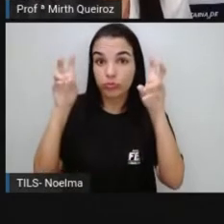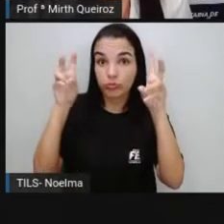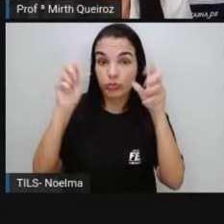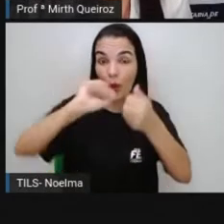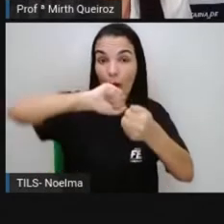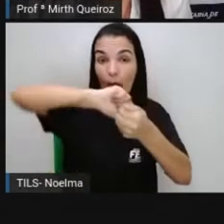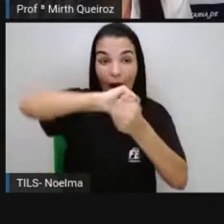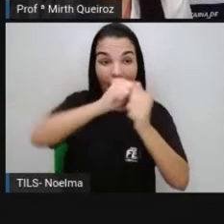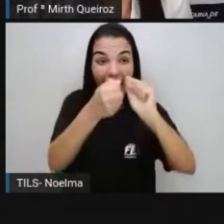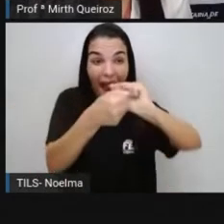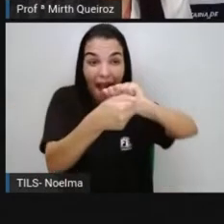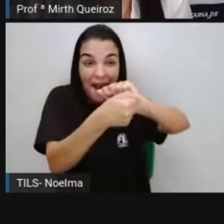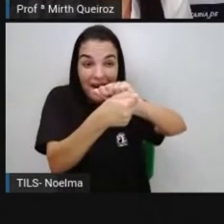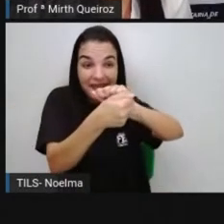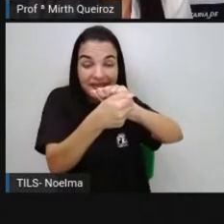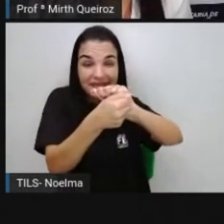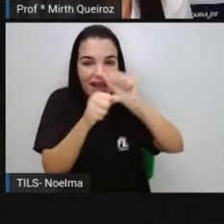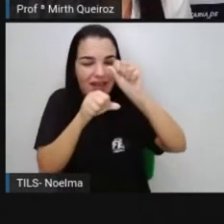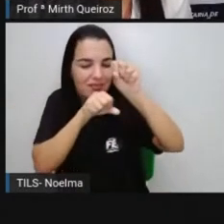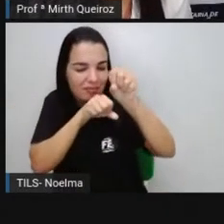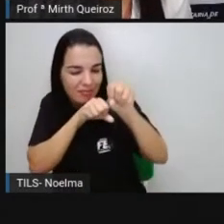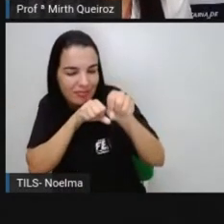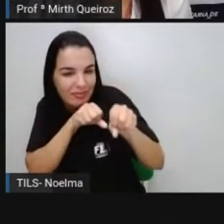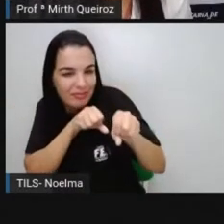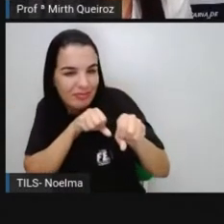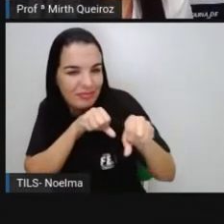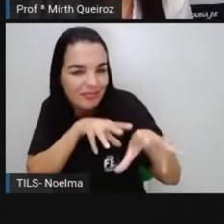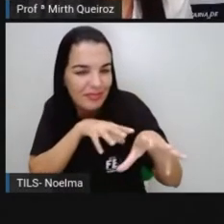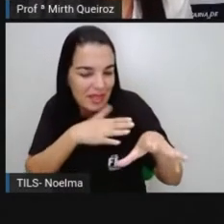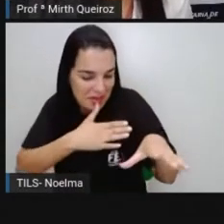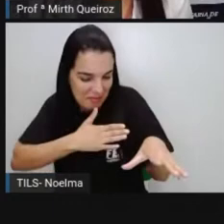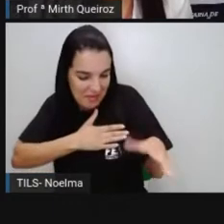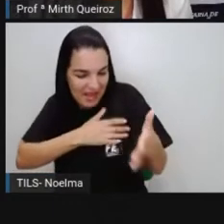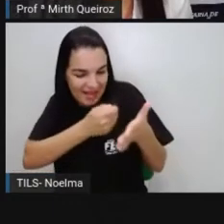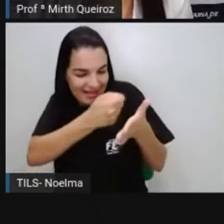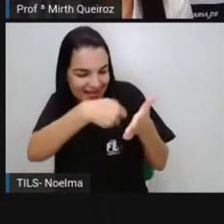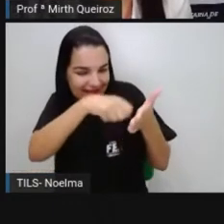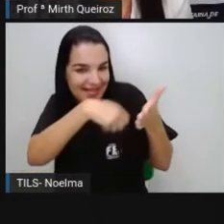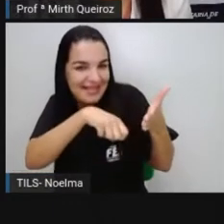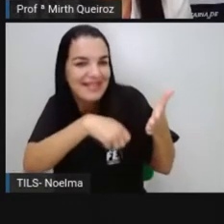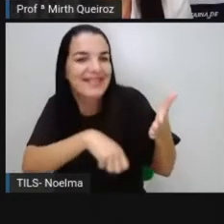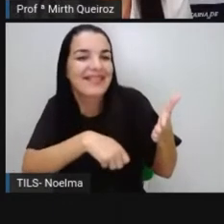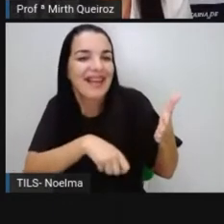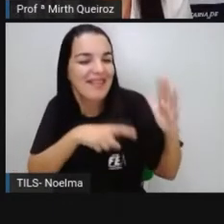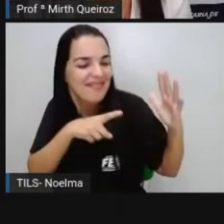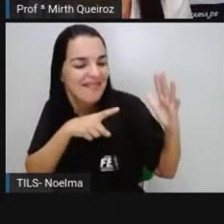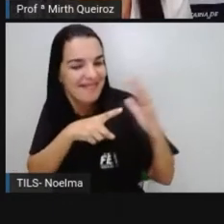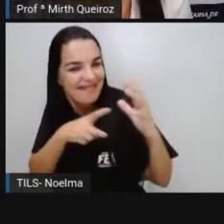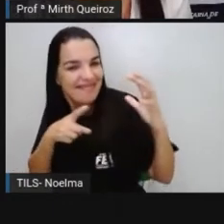sobre a arte inspira a minha escrita. O que será que terá durante essa aula?